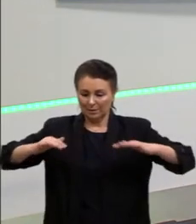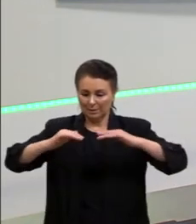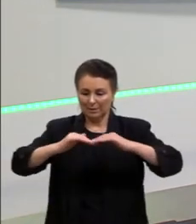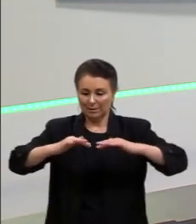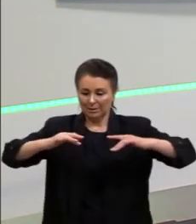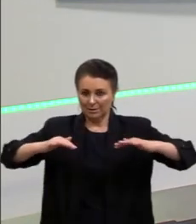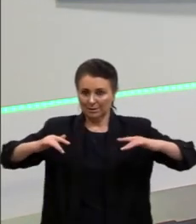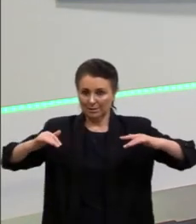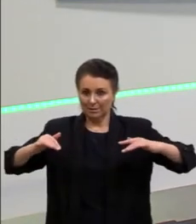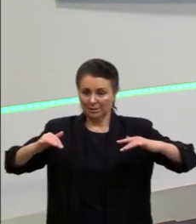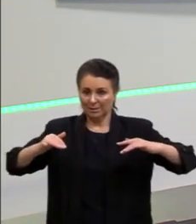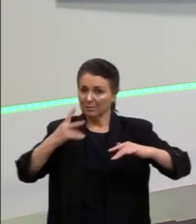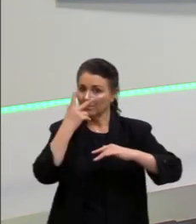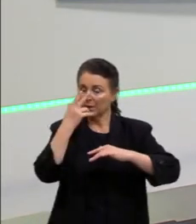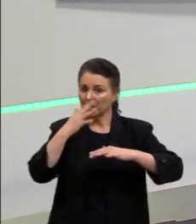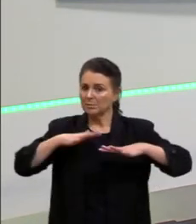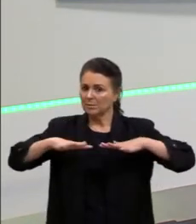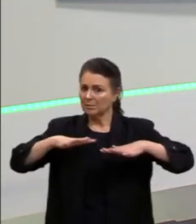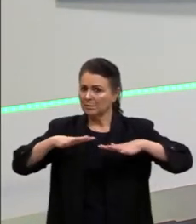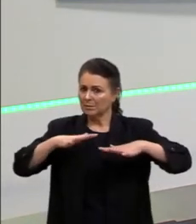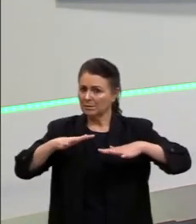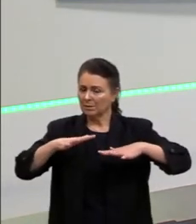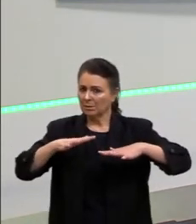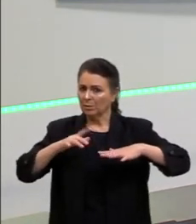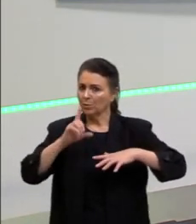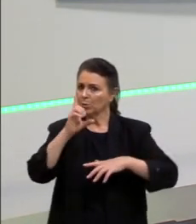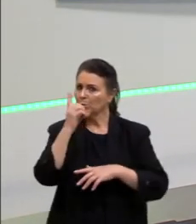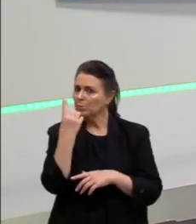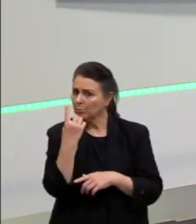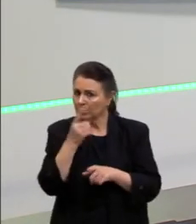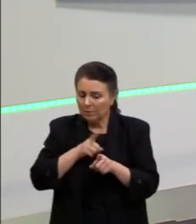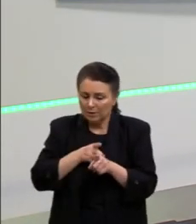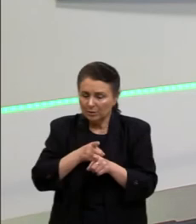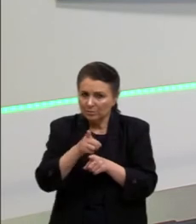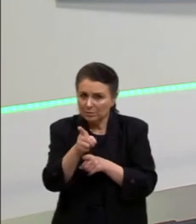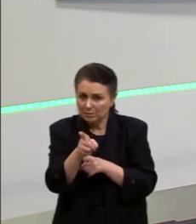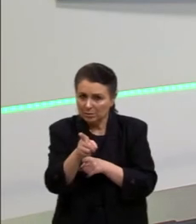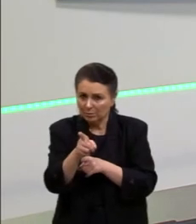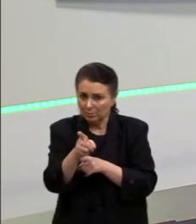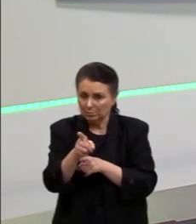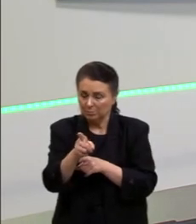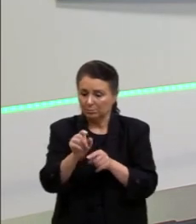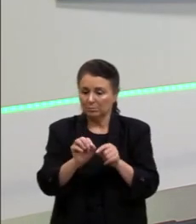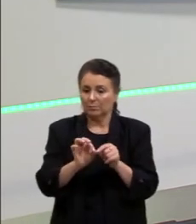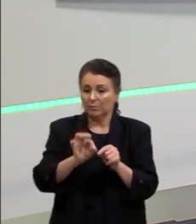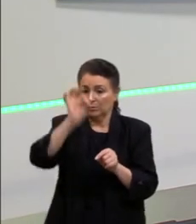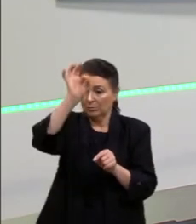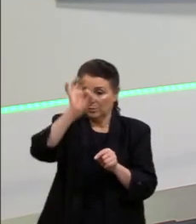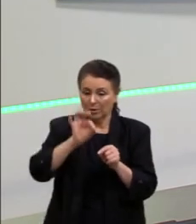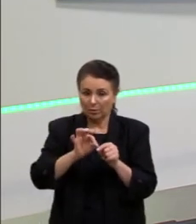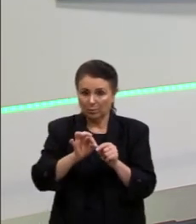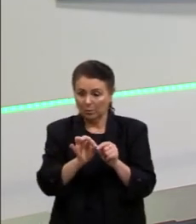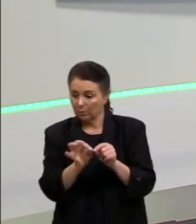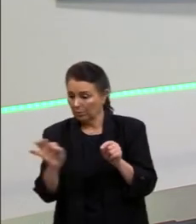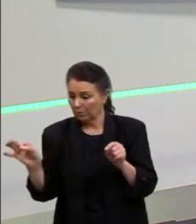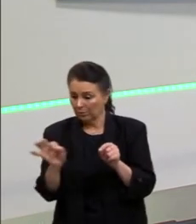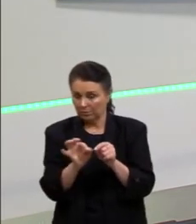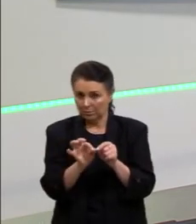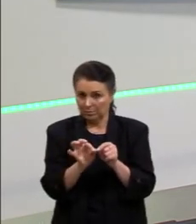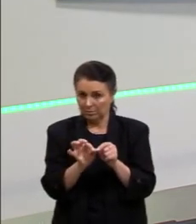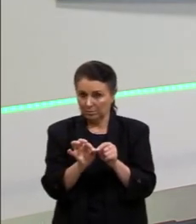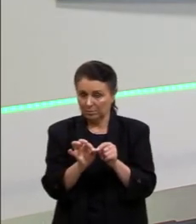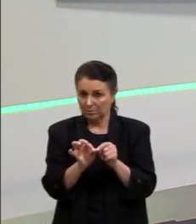falando sobre vibração em apenas uma direção, seja ela vertical ou horizontal. Não.